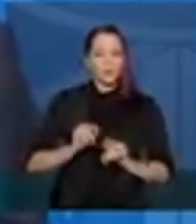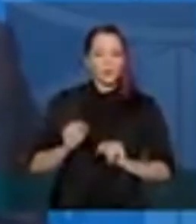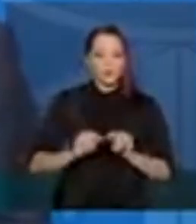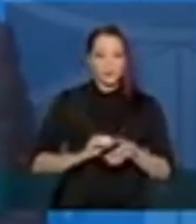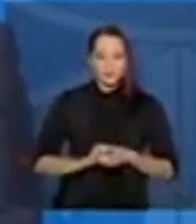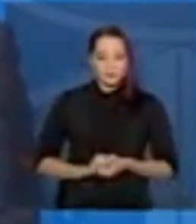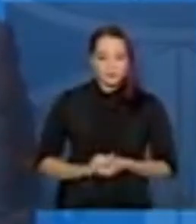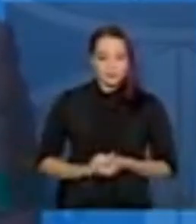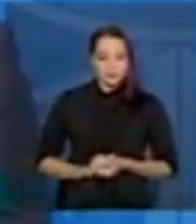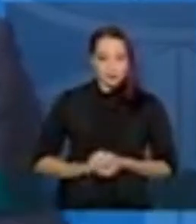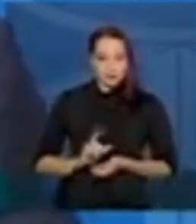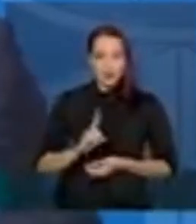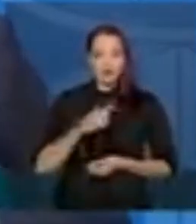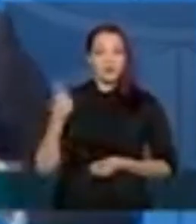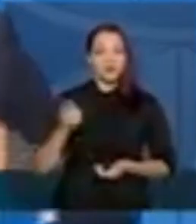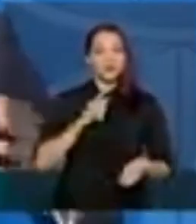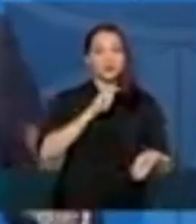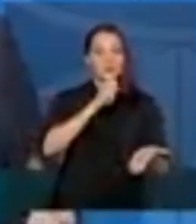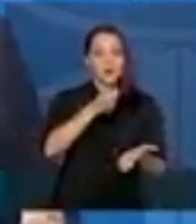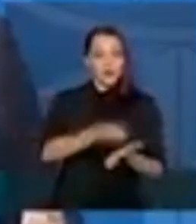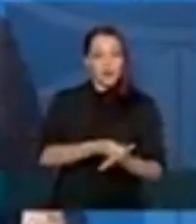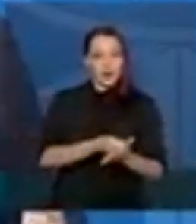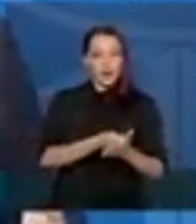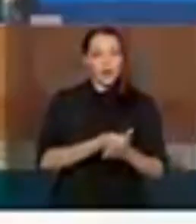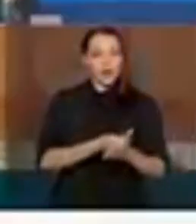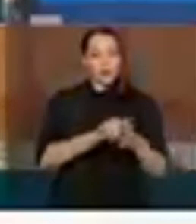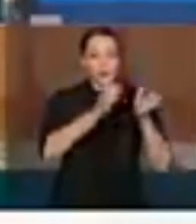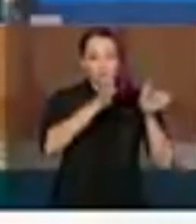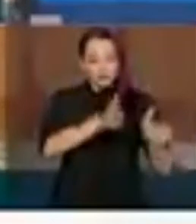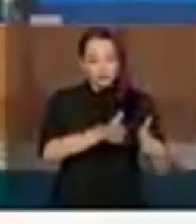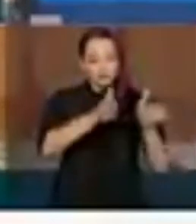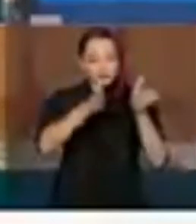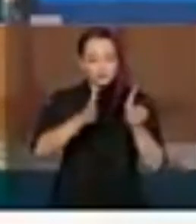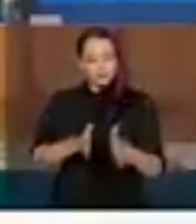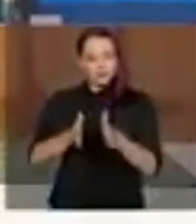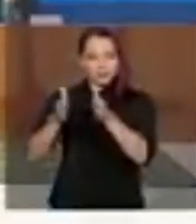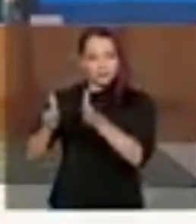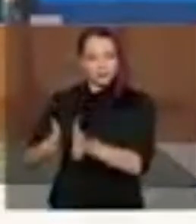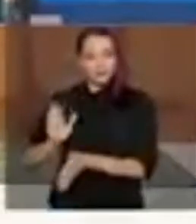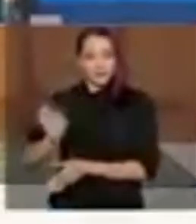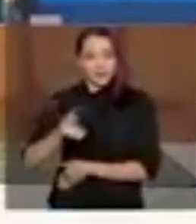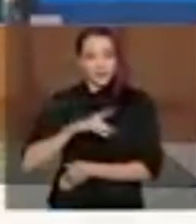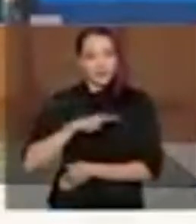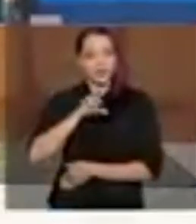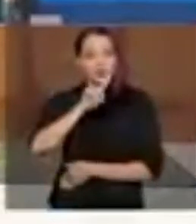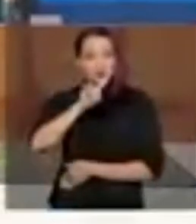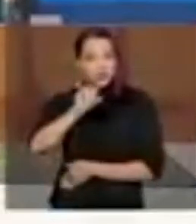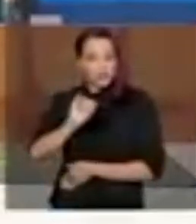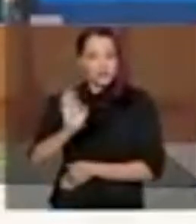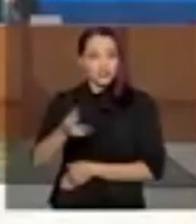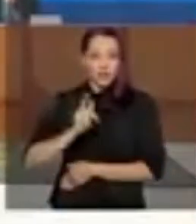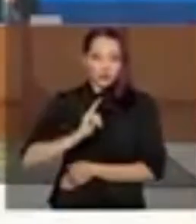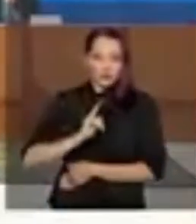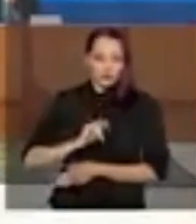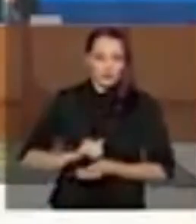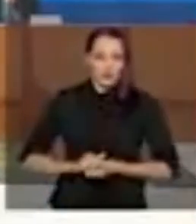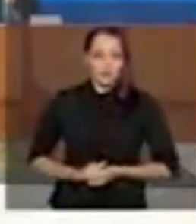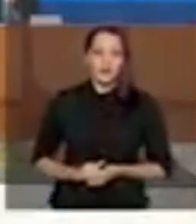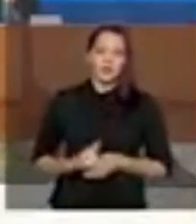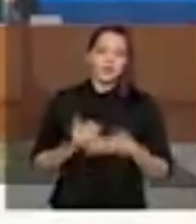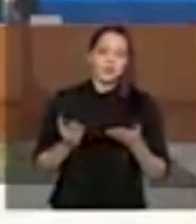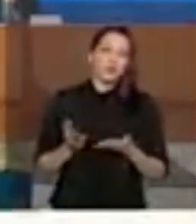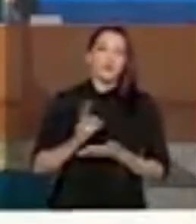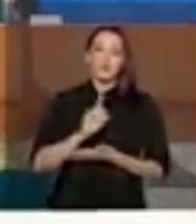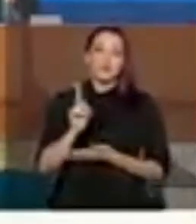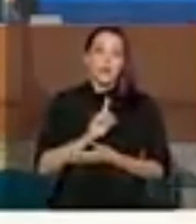Nós vamos pagar nos ciclos que nós já temos, nas datas que nós já temos. Ou seja, nós